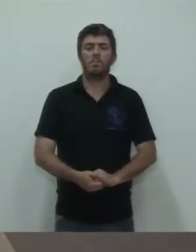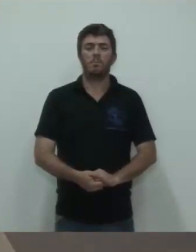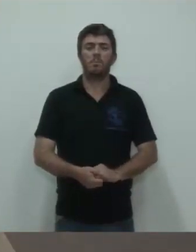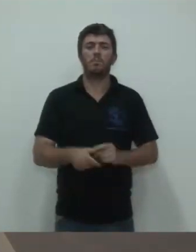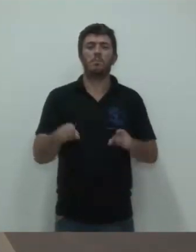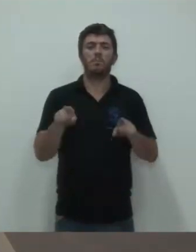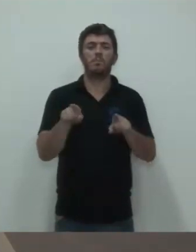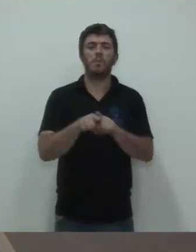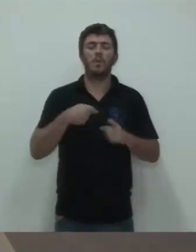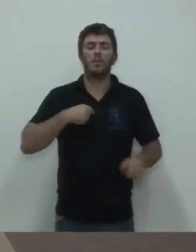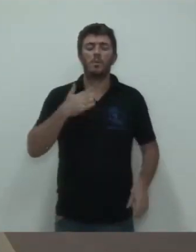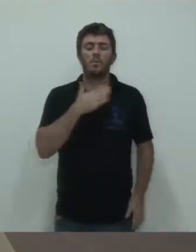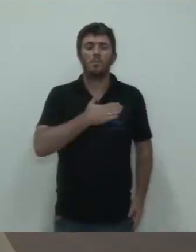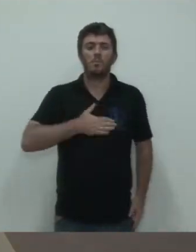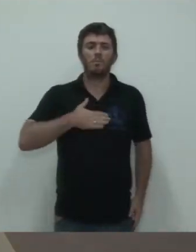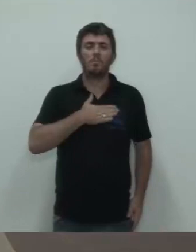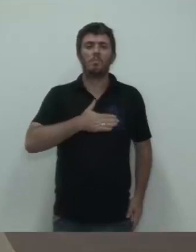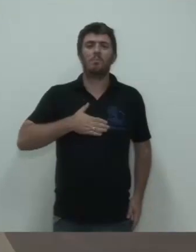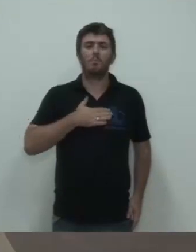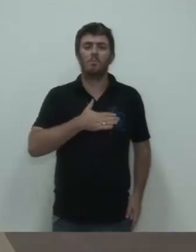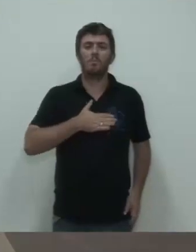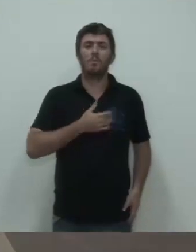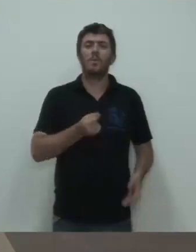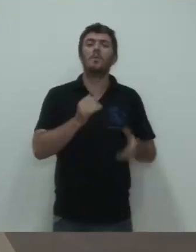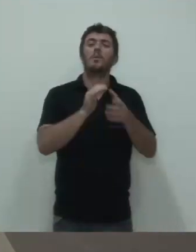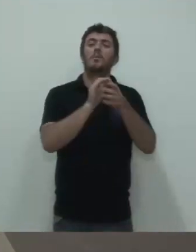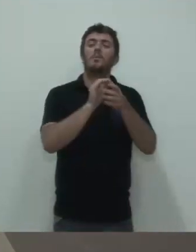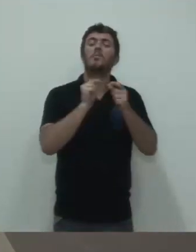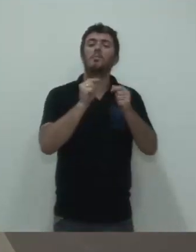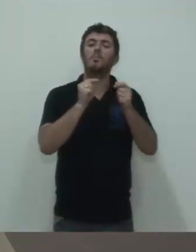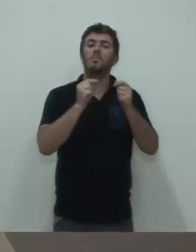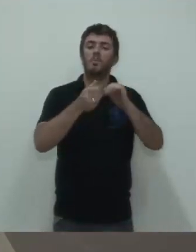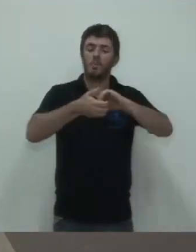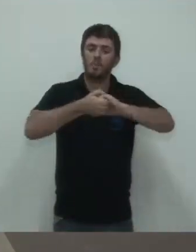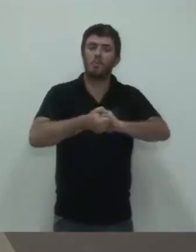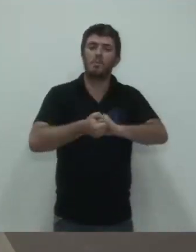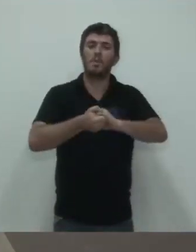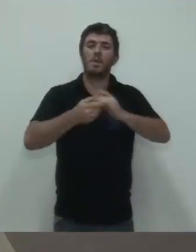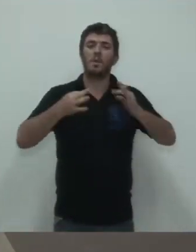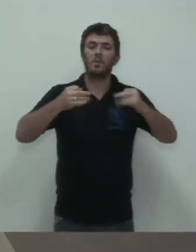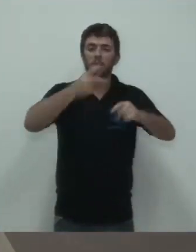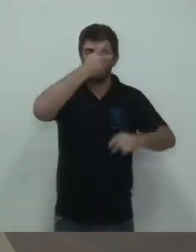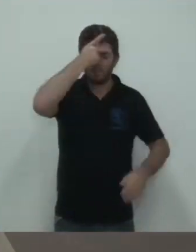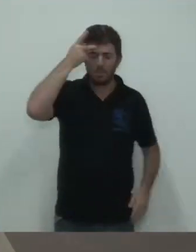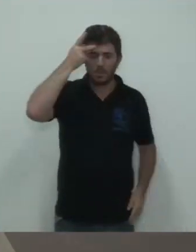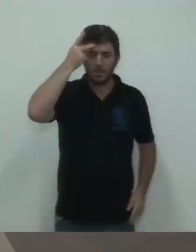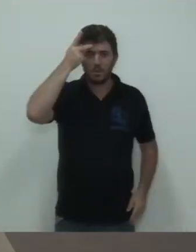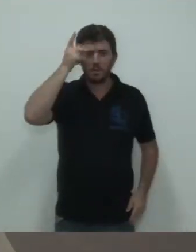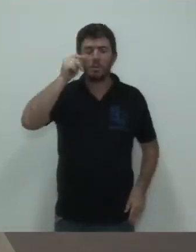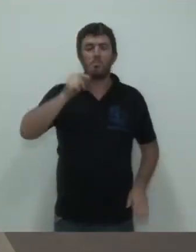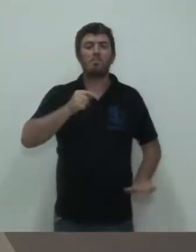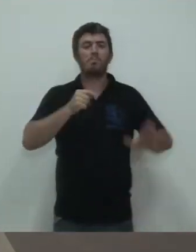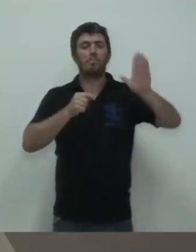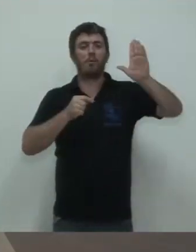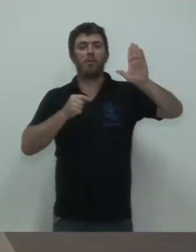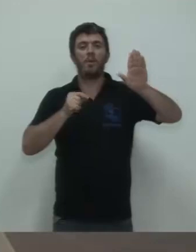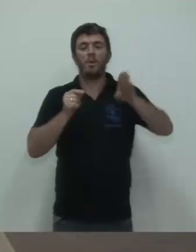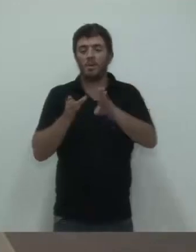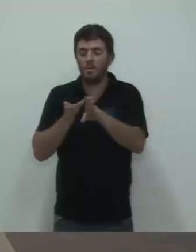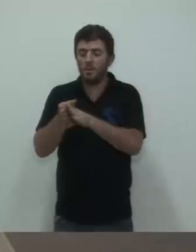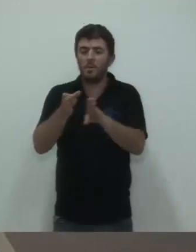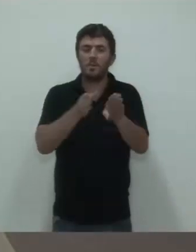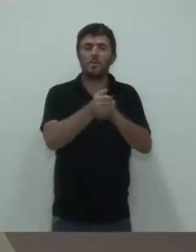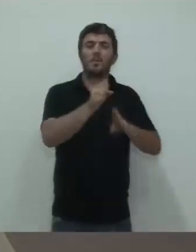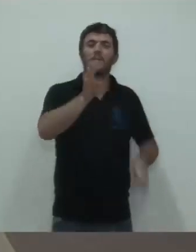Gostaria de cumprimentar também todos os candidatos ao Conselho Tutelar, em especial aos eleitos, que possam ter